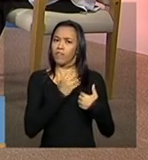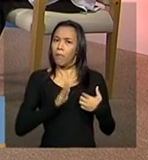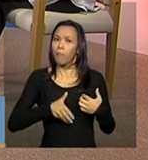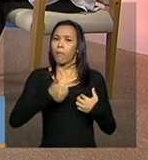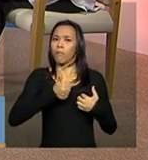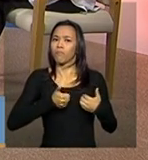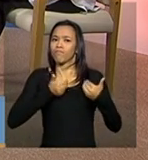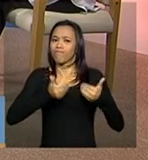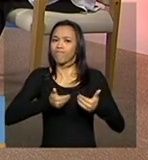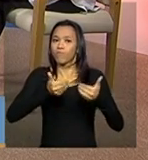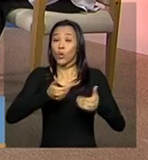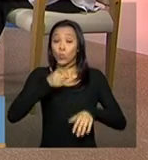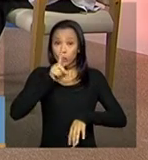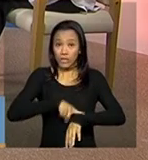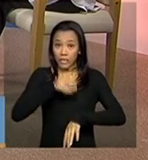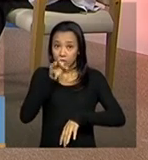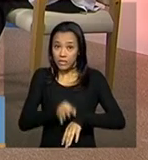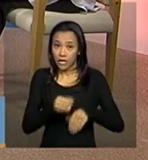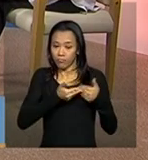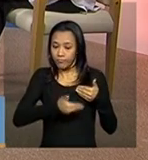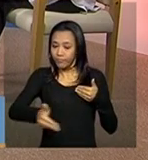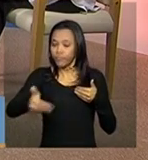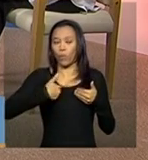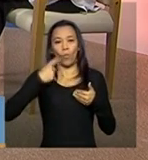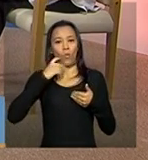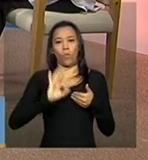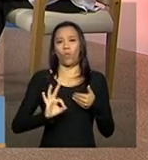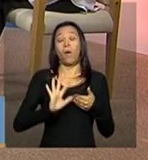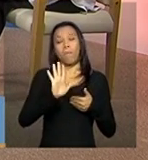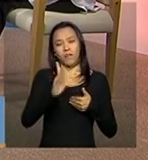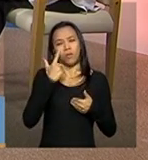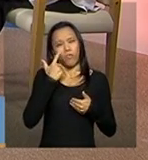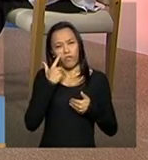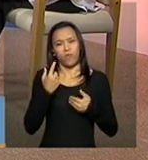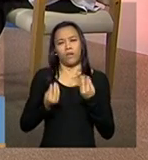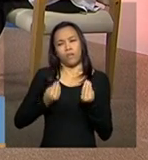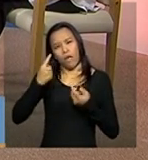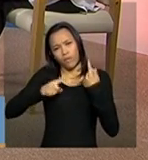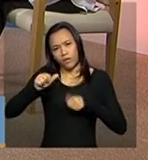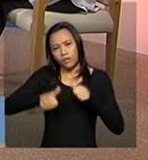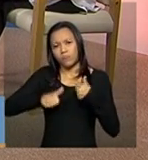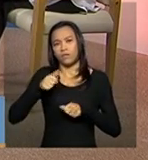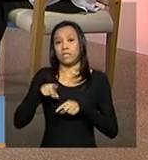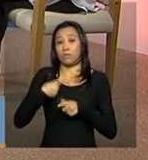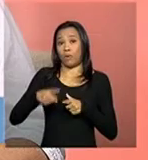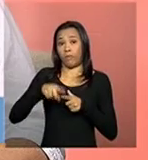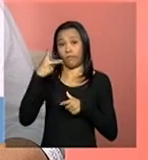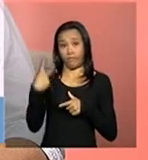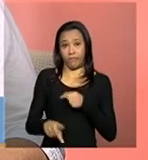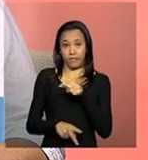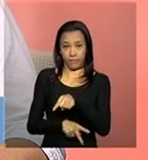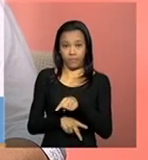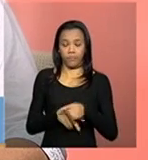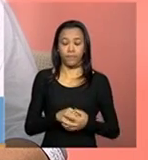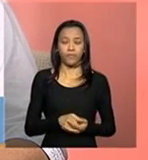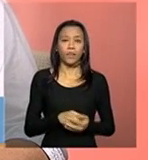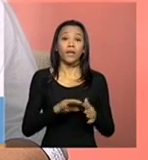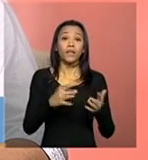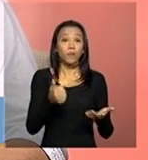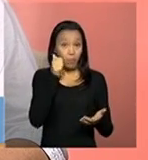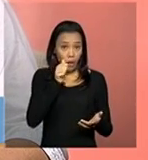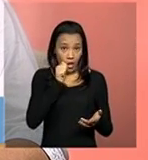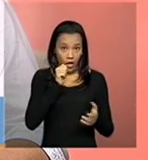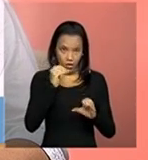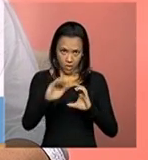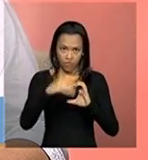Então, assim, o prazo eu não sei determinar, mas, assim, a gente está olhando com bastante carinho essa questão da Emater. E ela, então, envia a questão